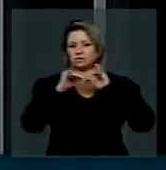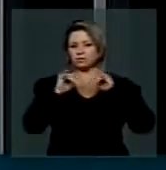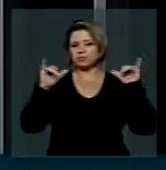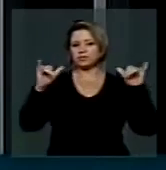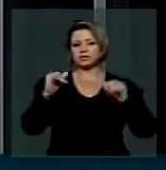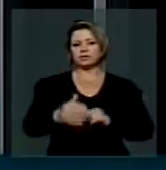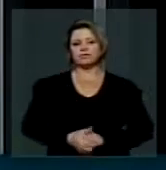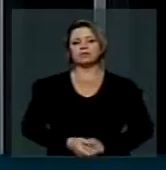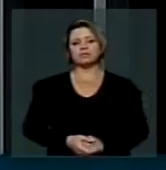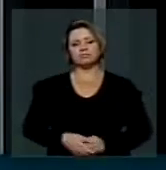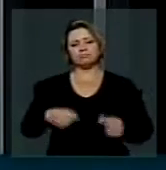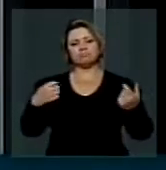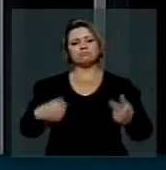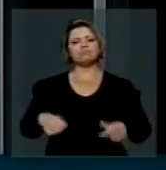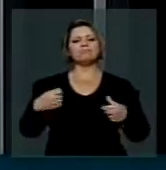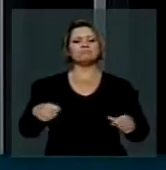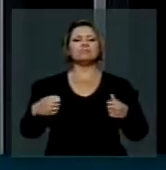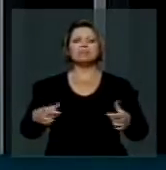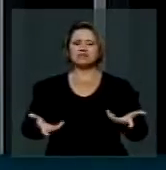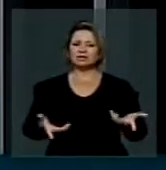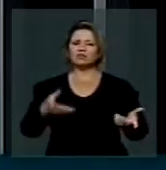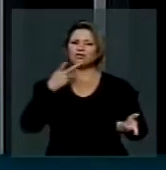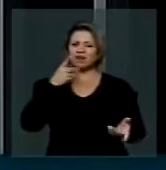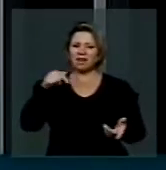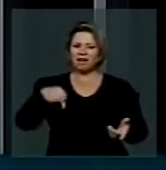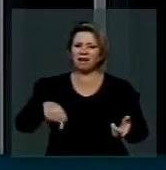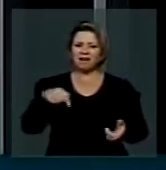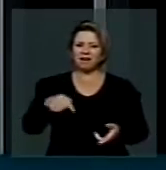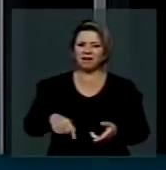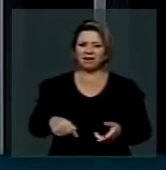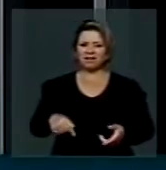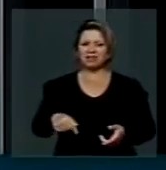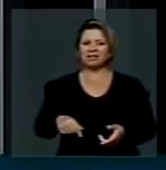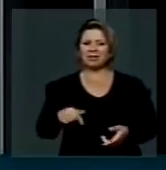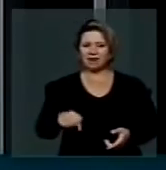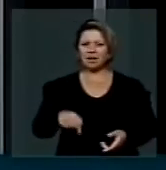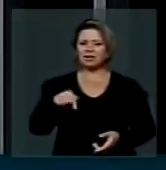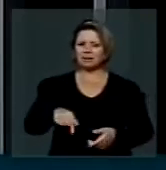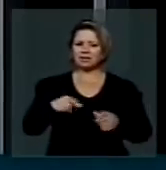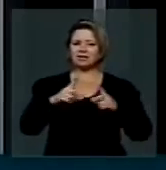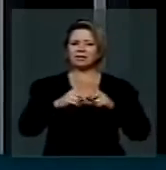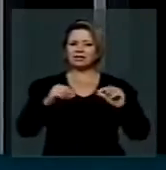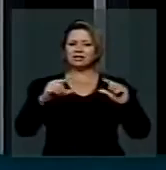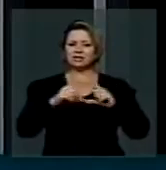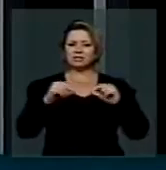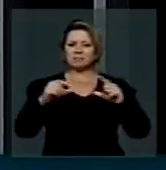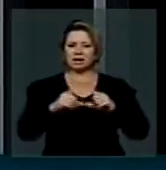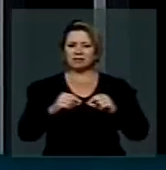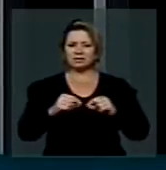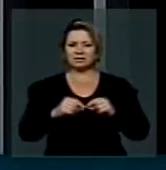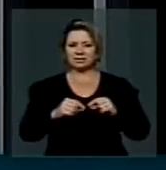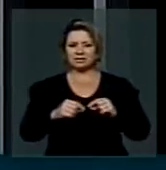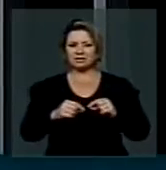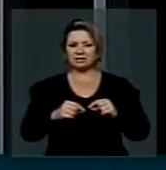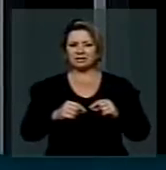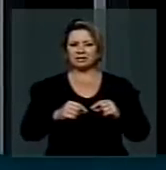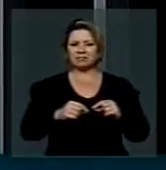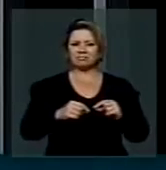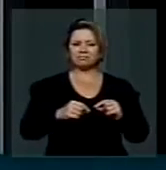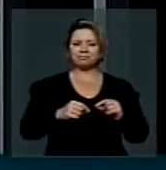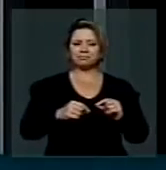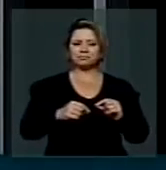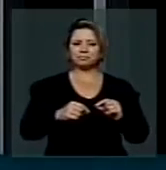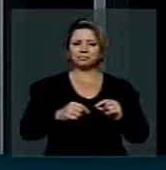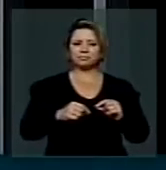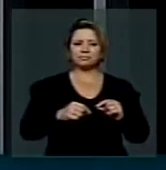brasileira. Precisou um jornal aqui do Estado, aqui de Brasília, jornal de Brasília,